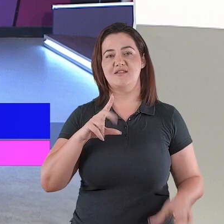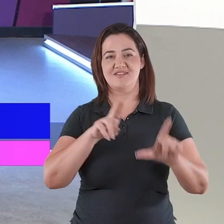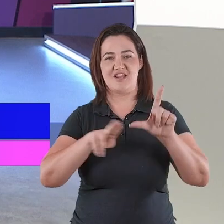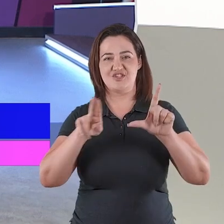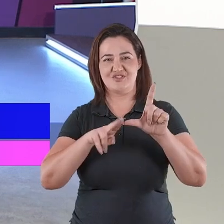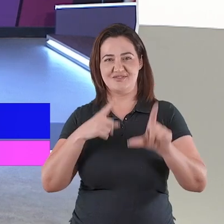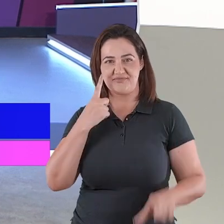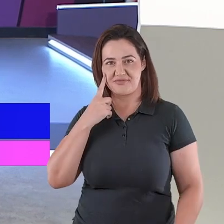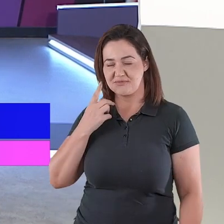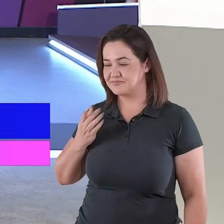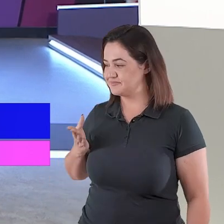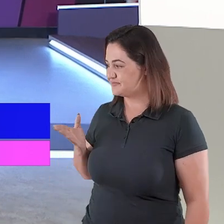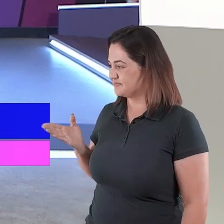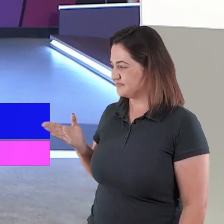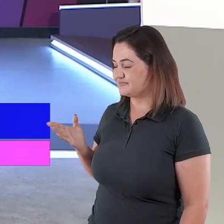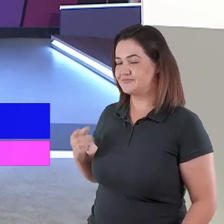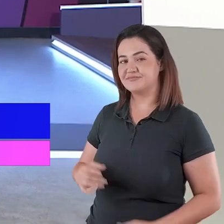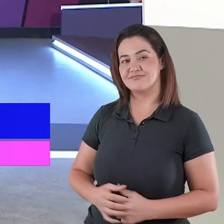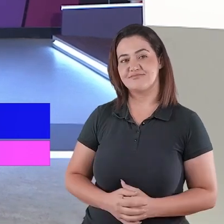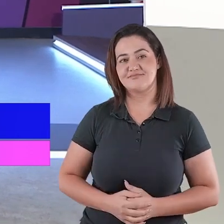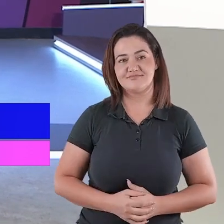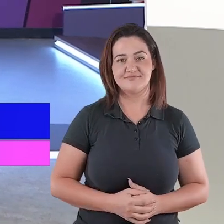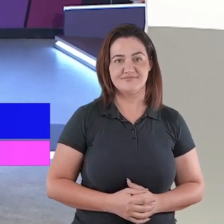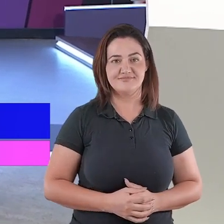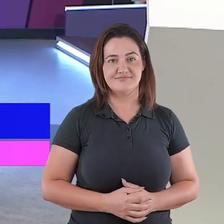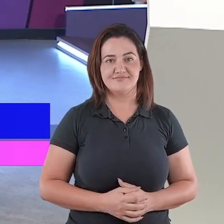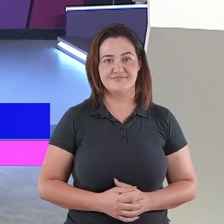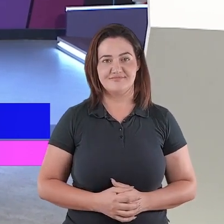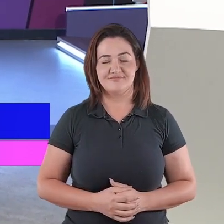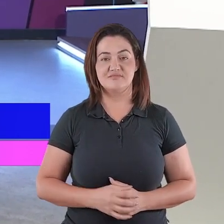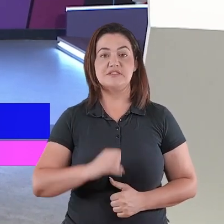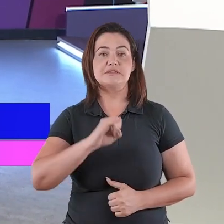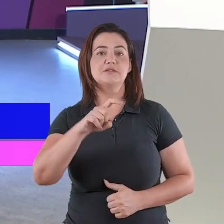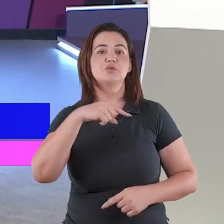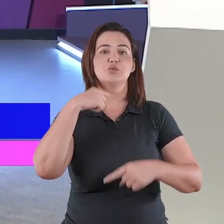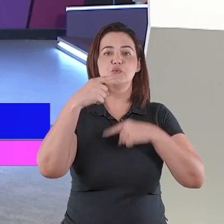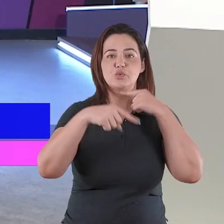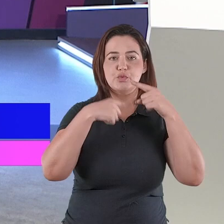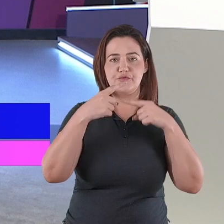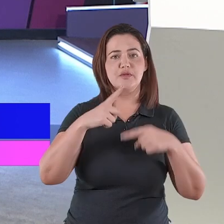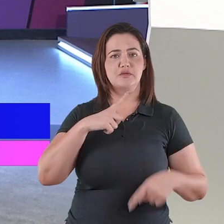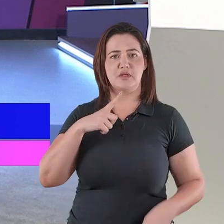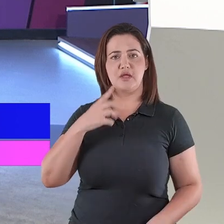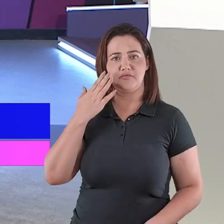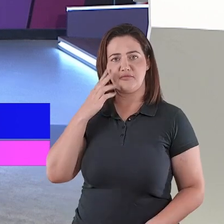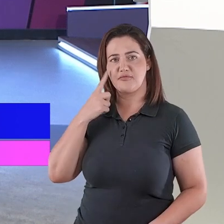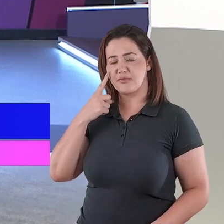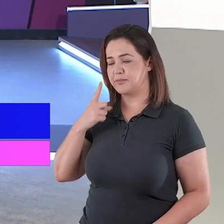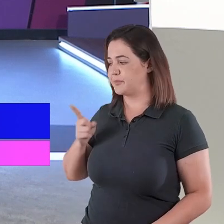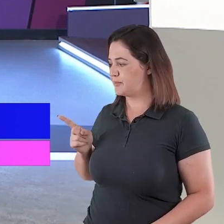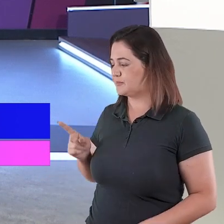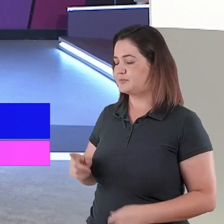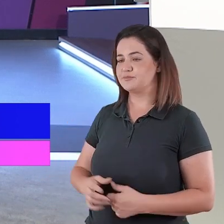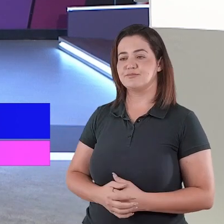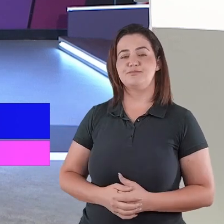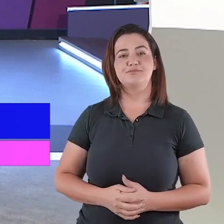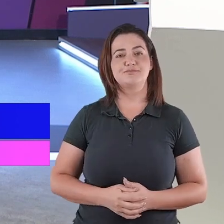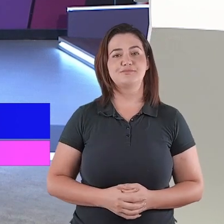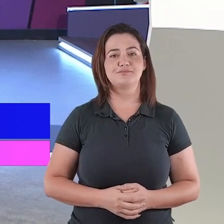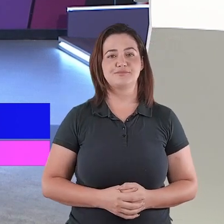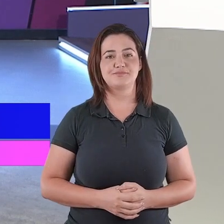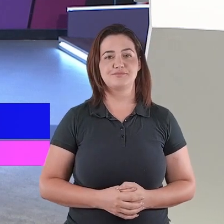.com barra Escola Bíblica. Se você tem alguma dúvida, está aparecendo aqui embaixo na tela agora. novotempo.com barra